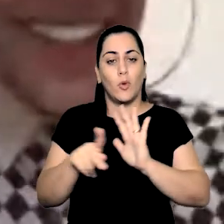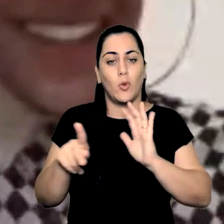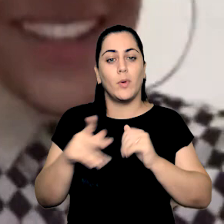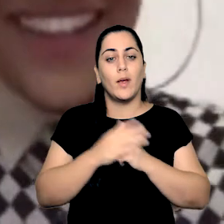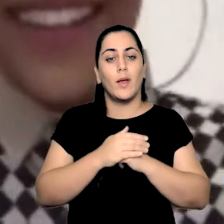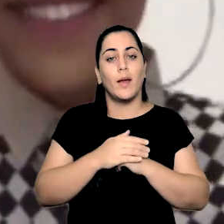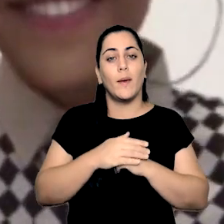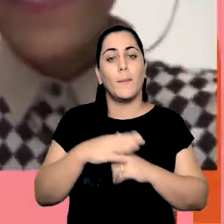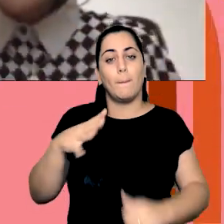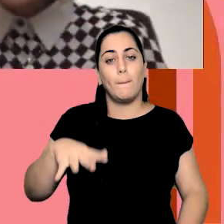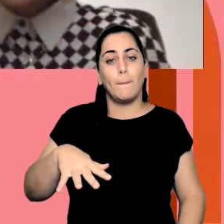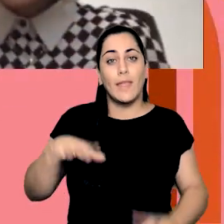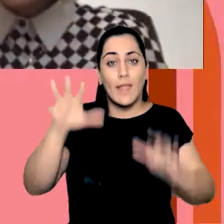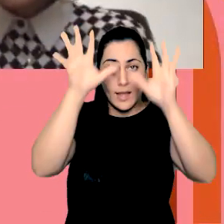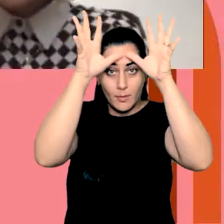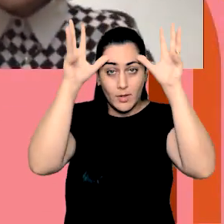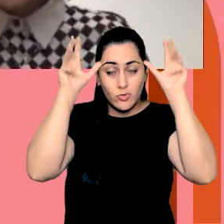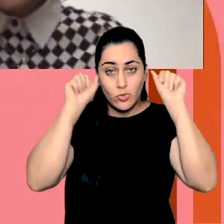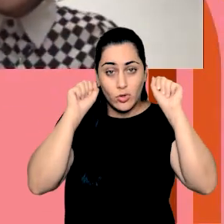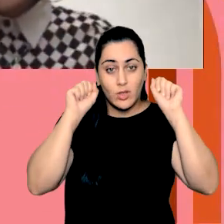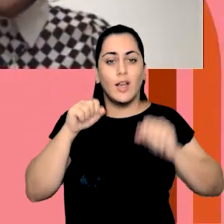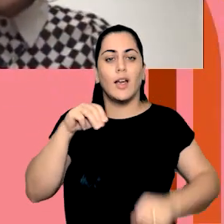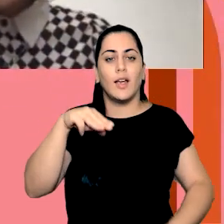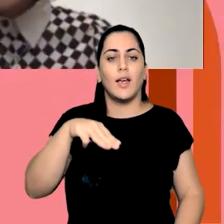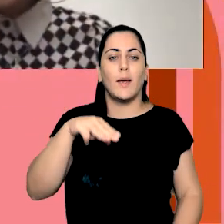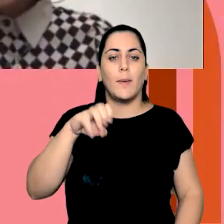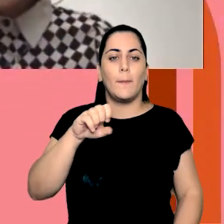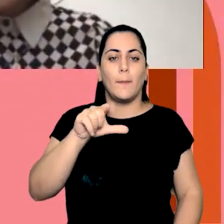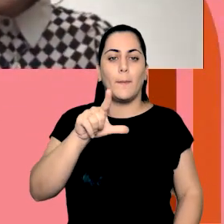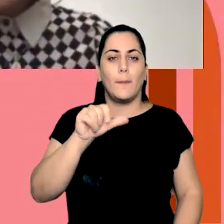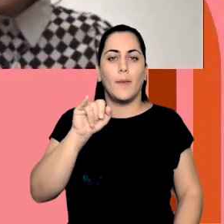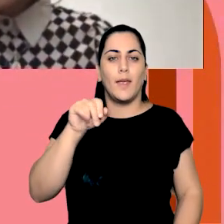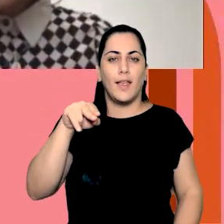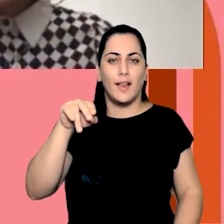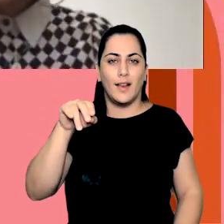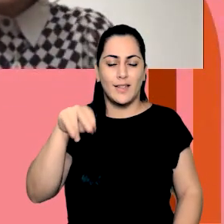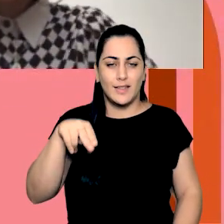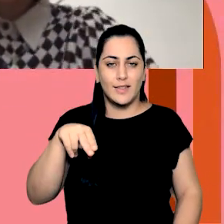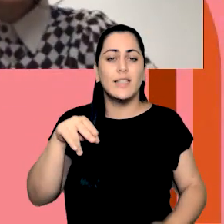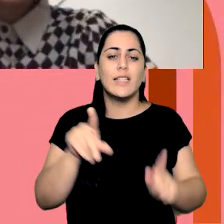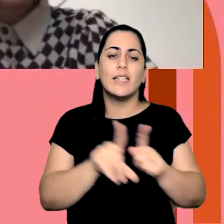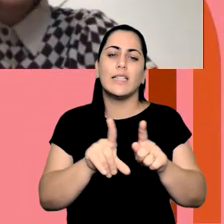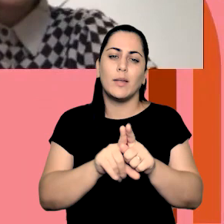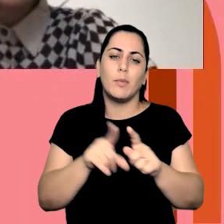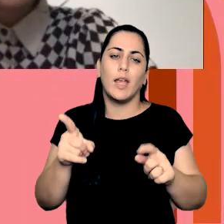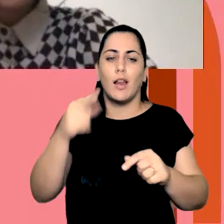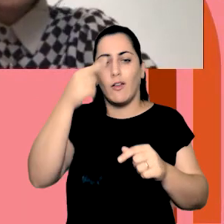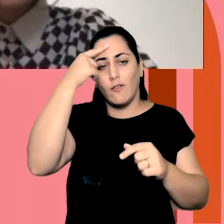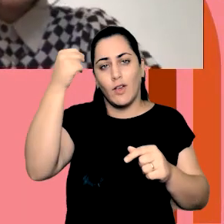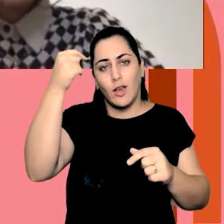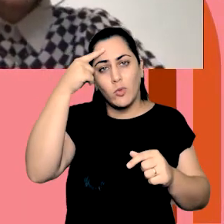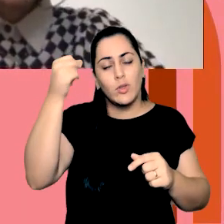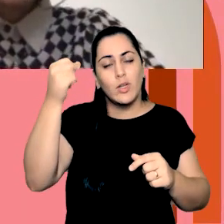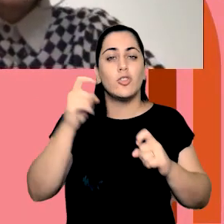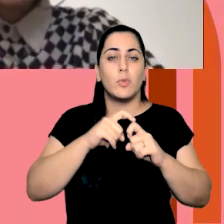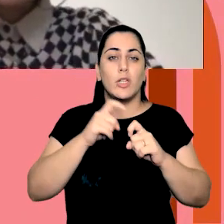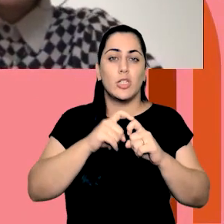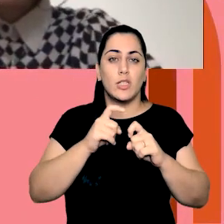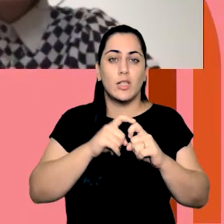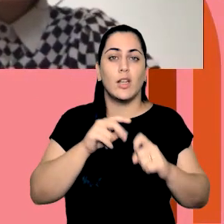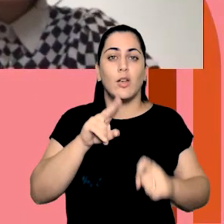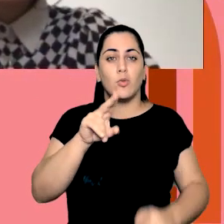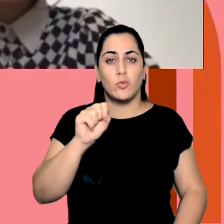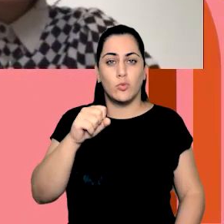Federal do Amazonas, doutoranda e mestra em Ciências da Reabilitação pela Faculdade de Medicina da Universidade de São Paulo,